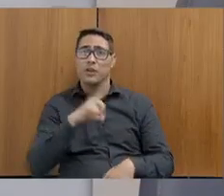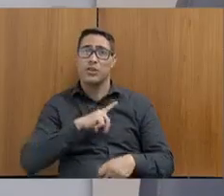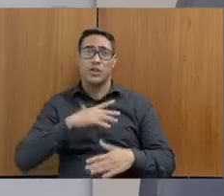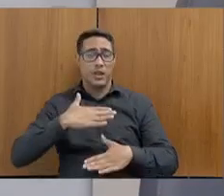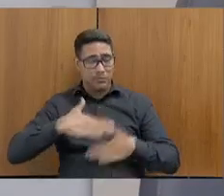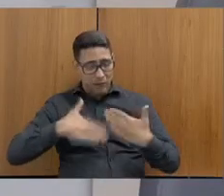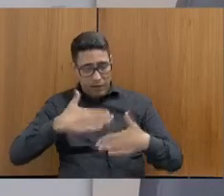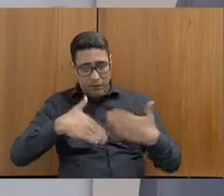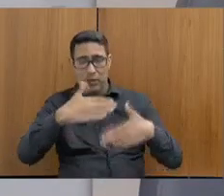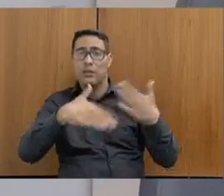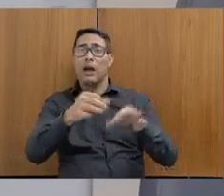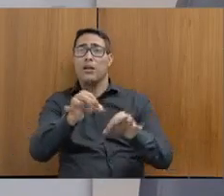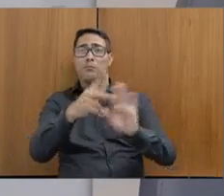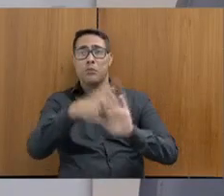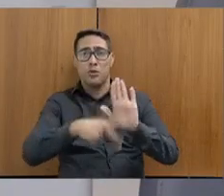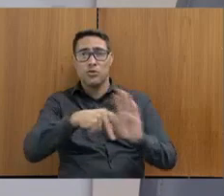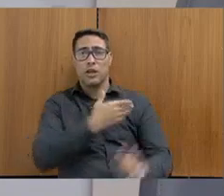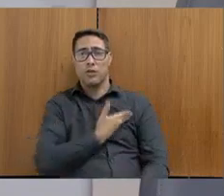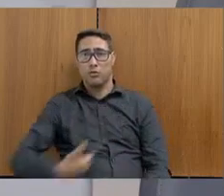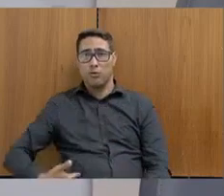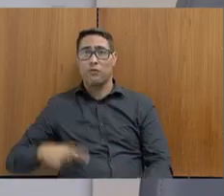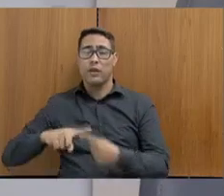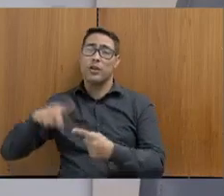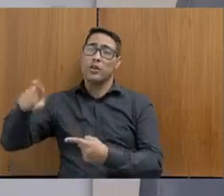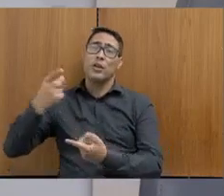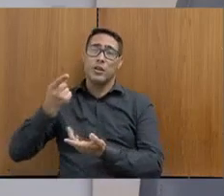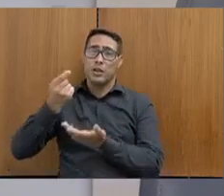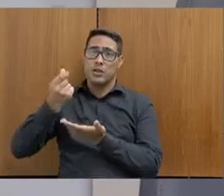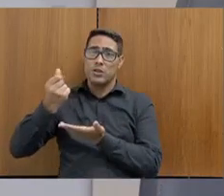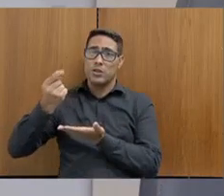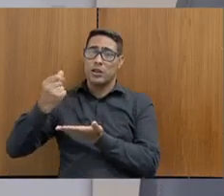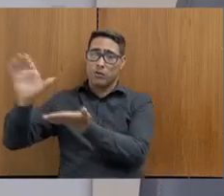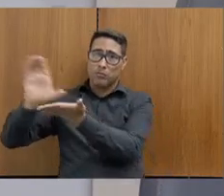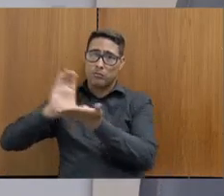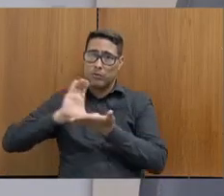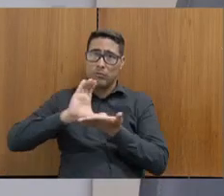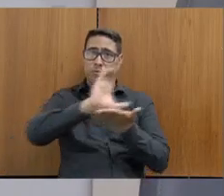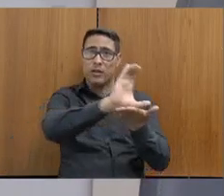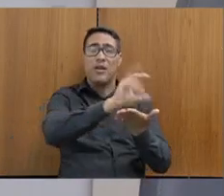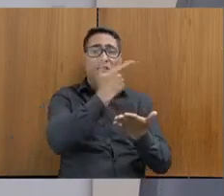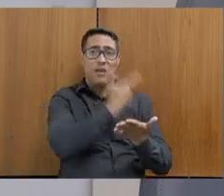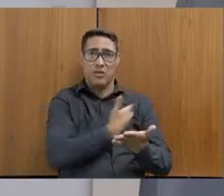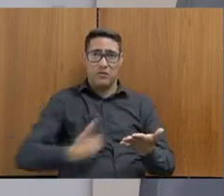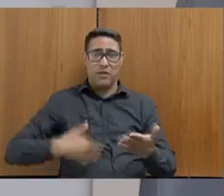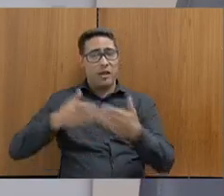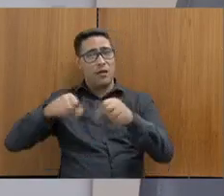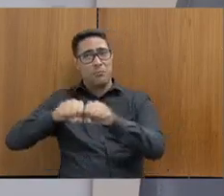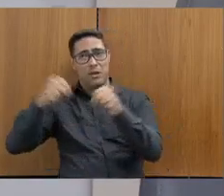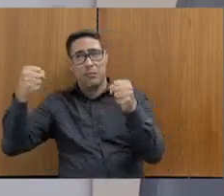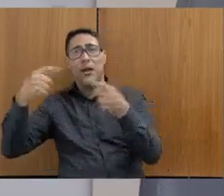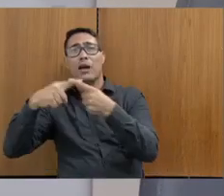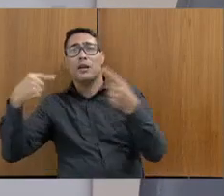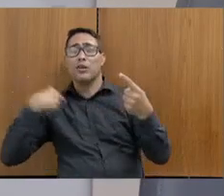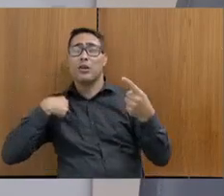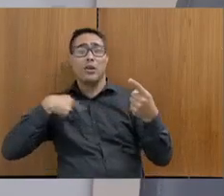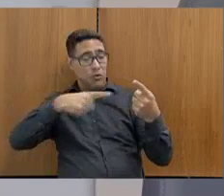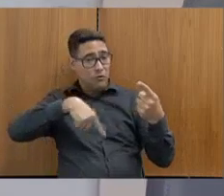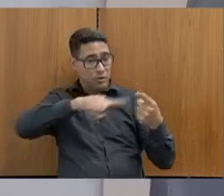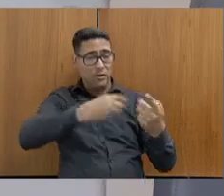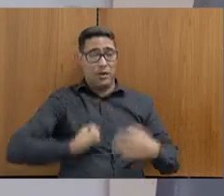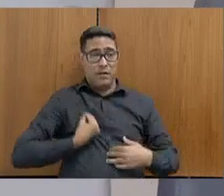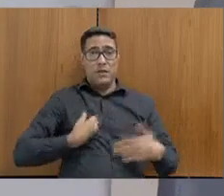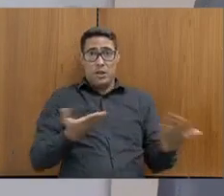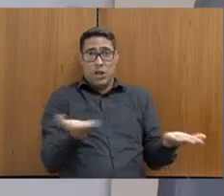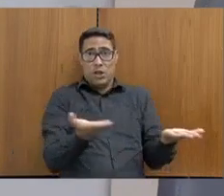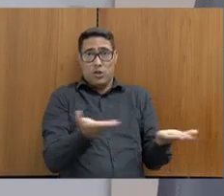projetos do governo que retiram recursos do orçamento, de um Estado que o governo alega que está quebrado e do qual as demandas, e vocês estão aqui para isso hoje,